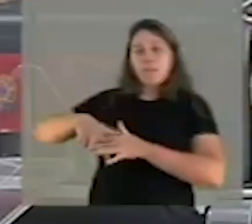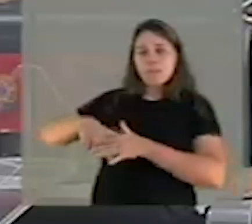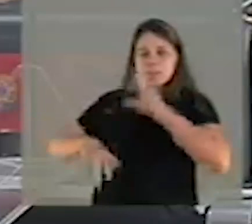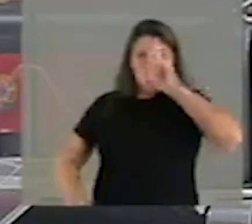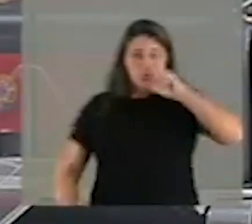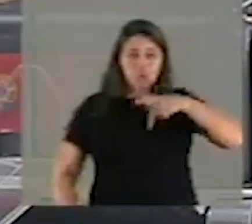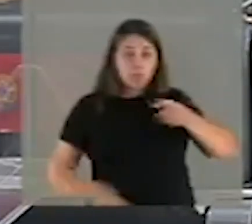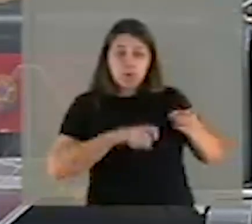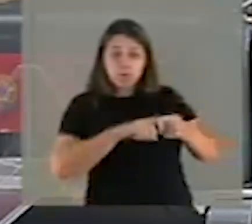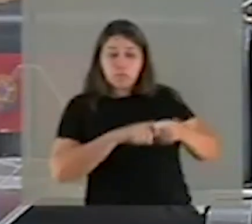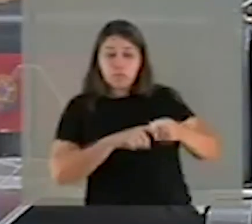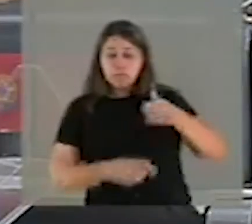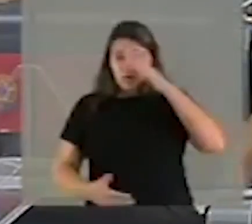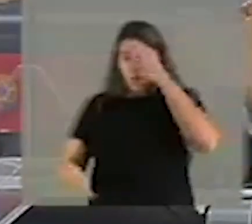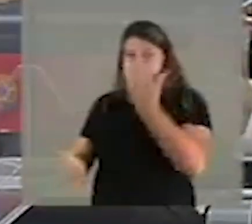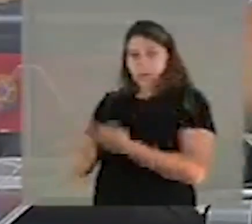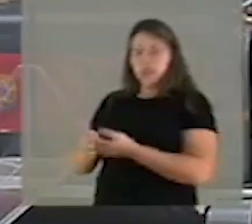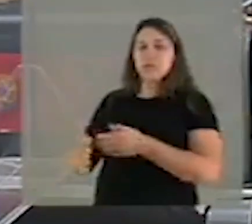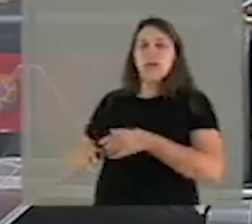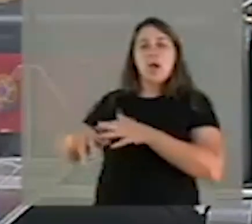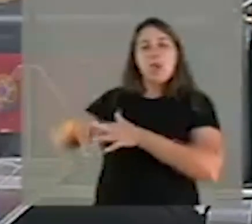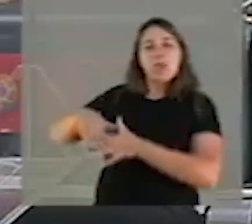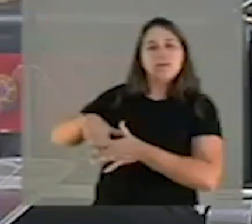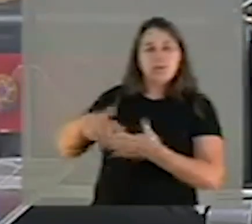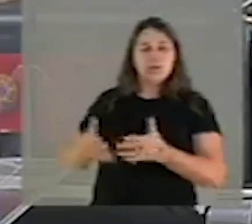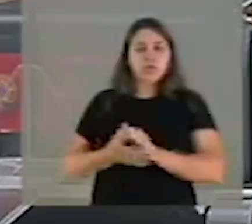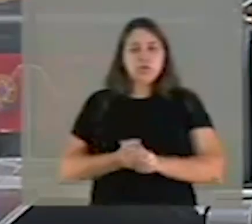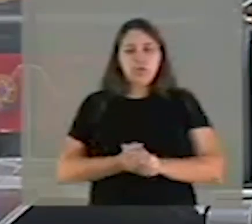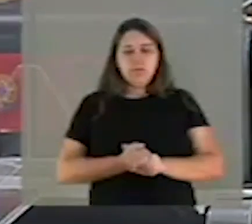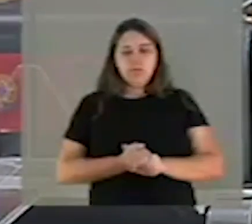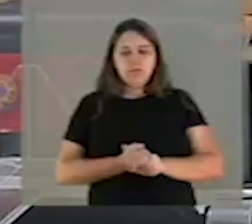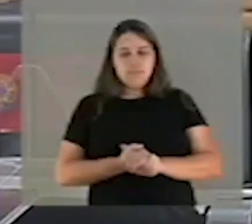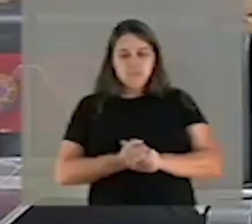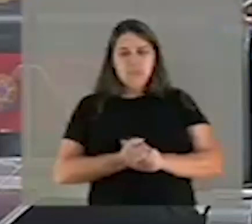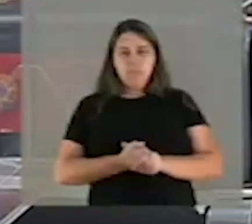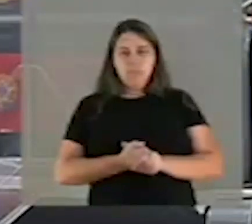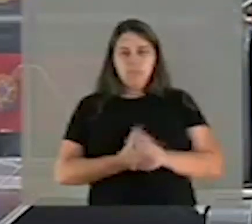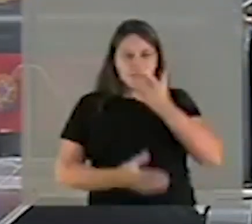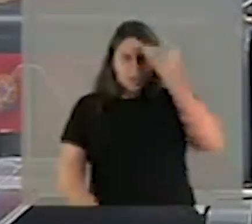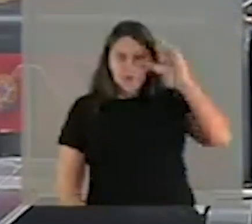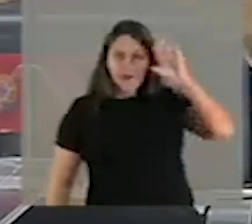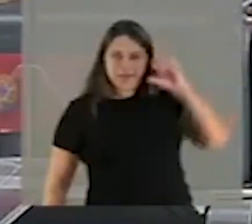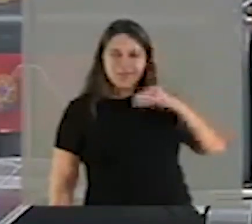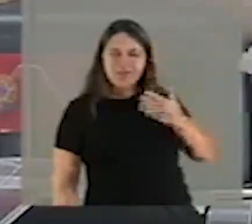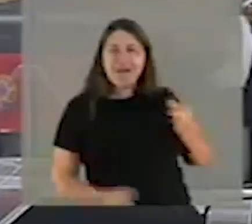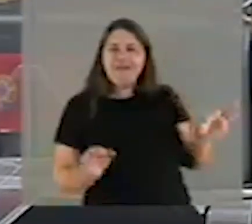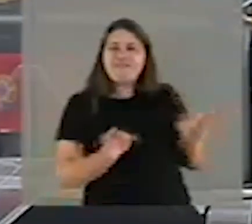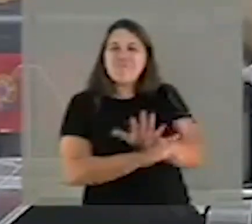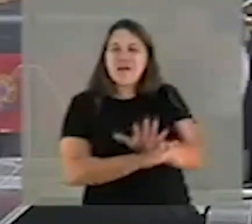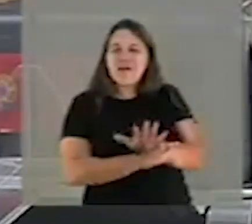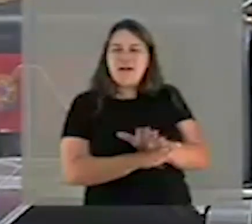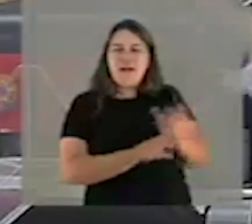confiança do paciente. E que os pais da ciência estão tentando acabar com essa relação, colocando